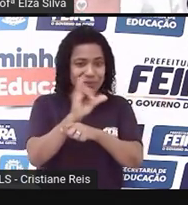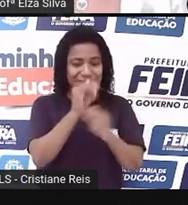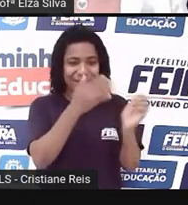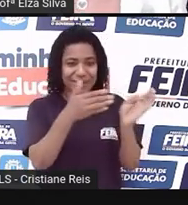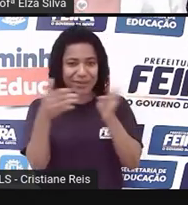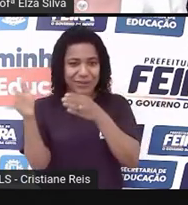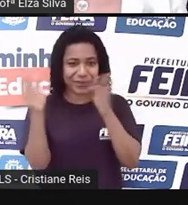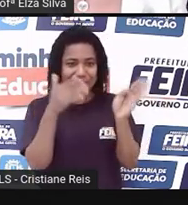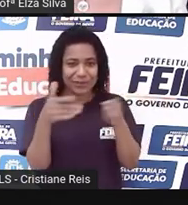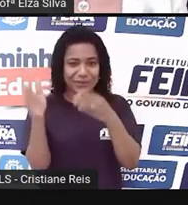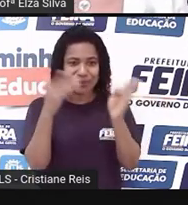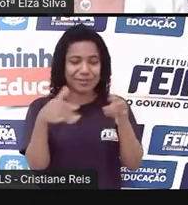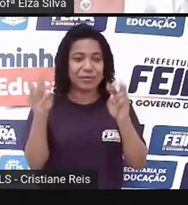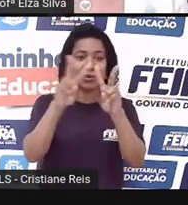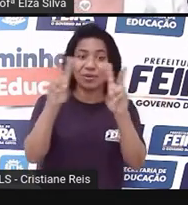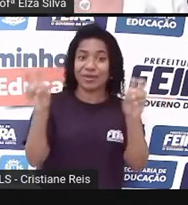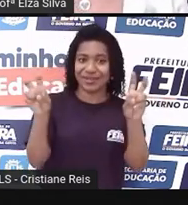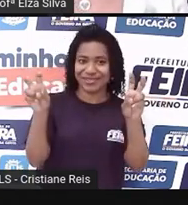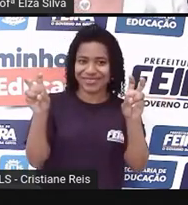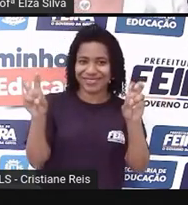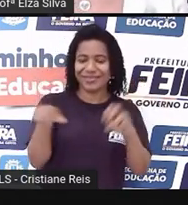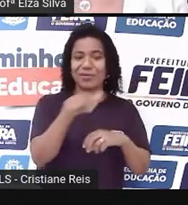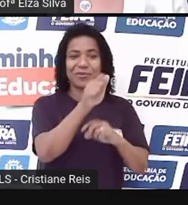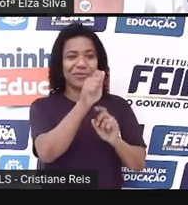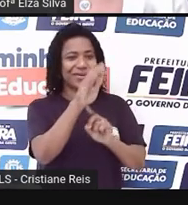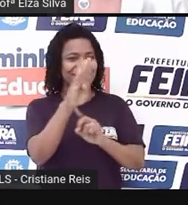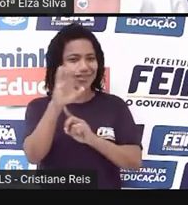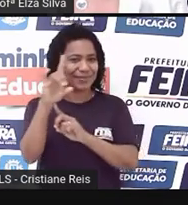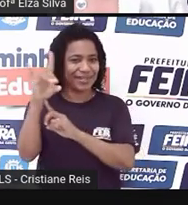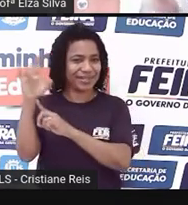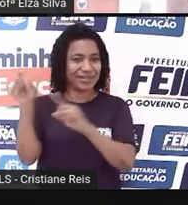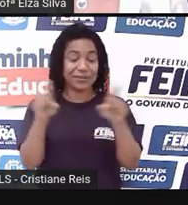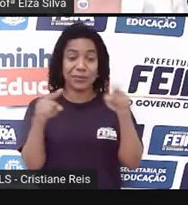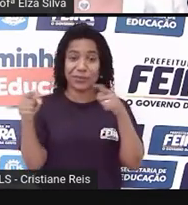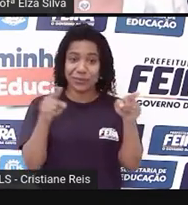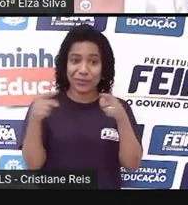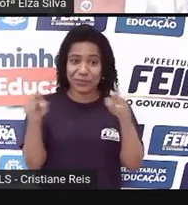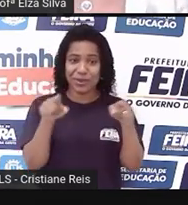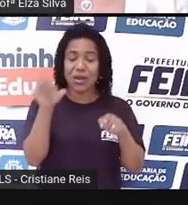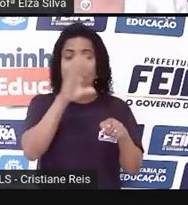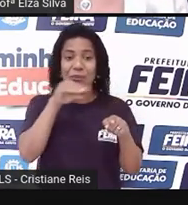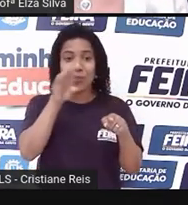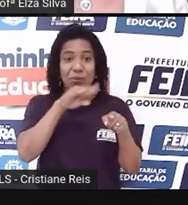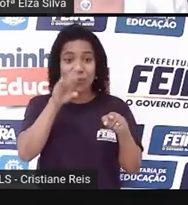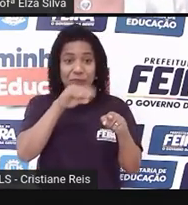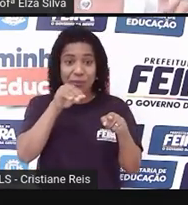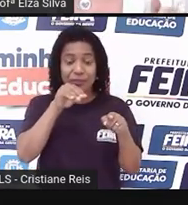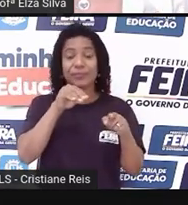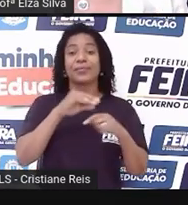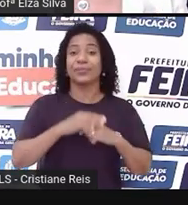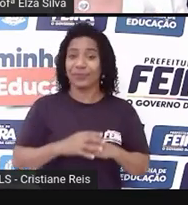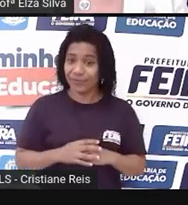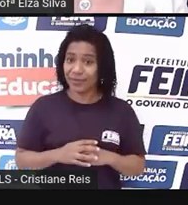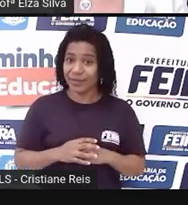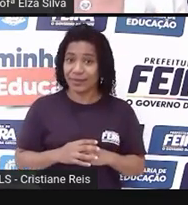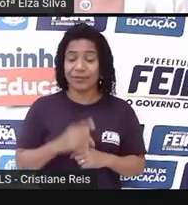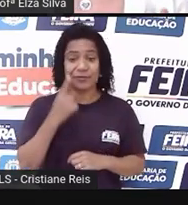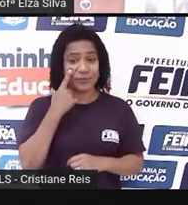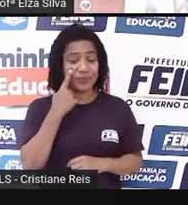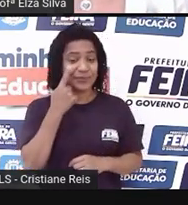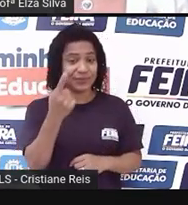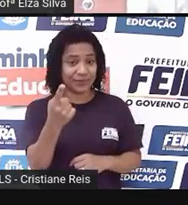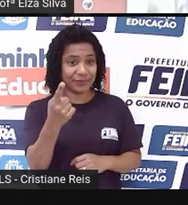Alphabet Song, Canção do Alfabeto. E um dos trechos dessa canção, ela diz assim,